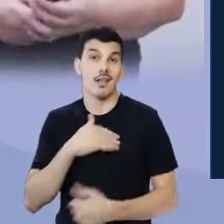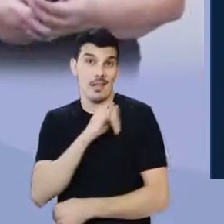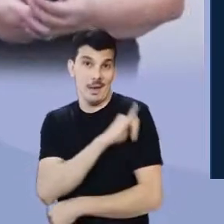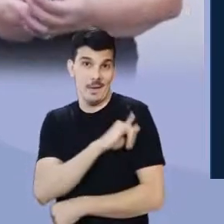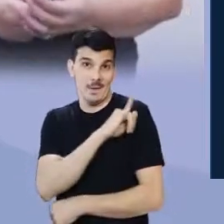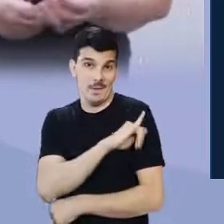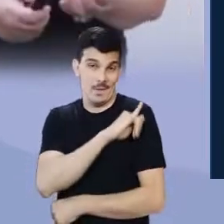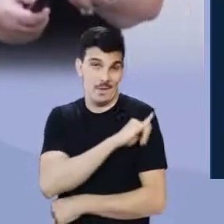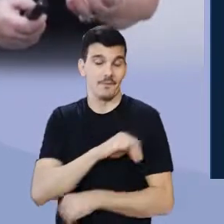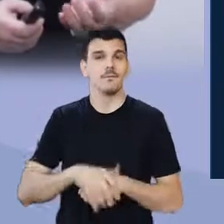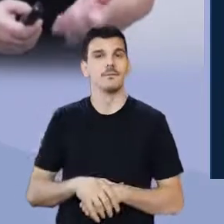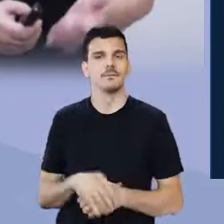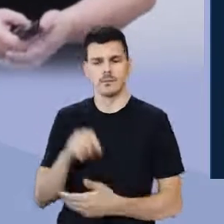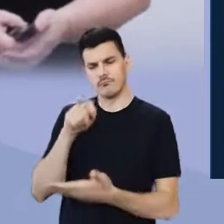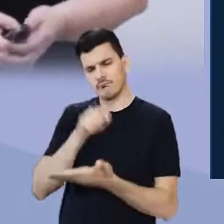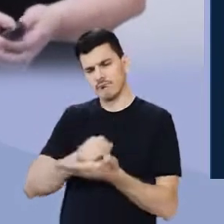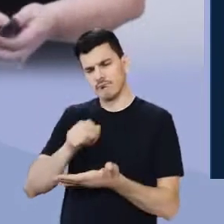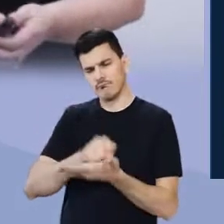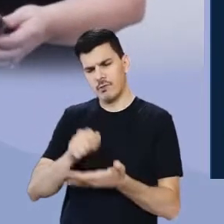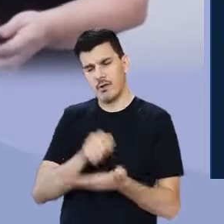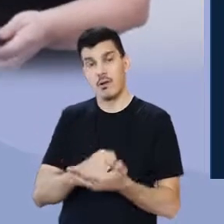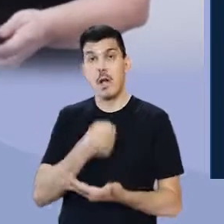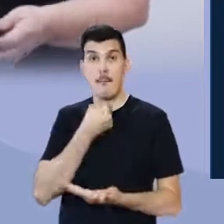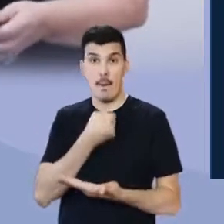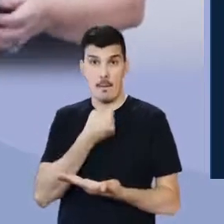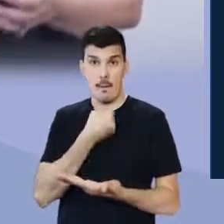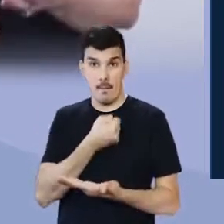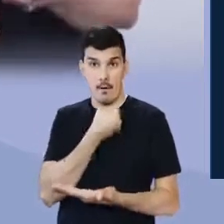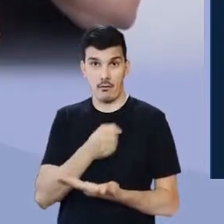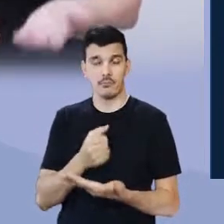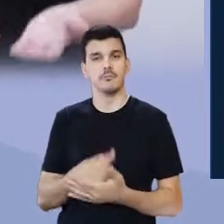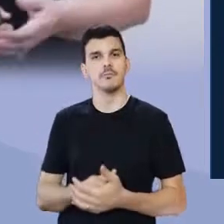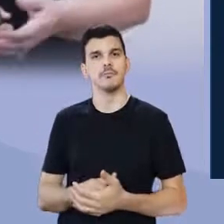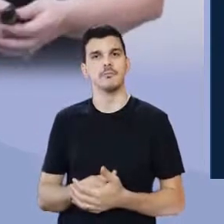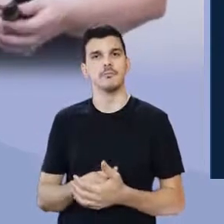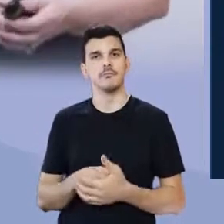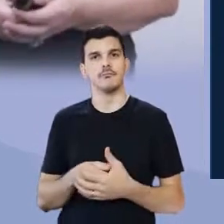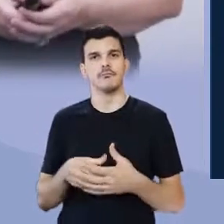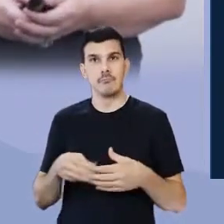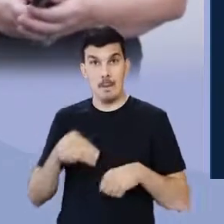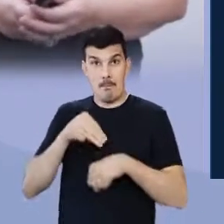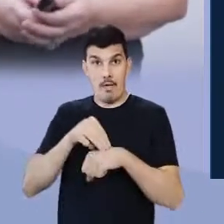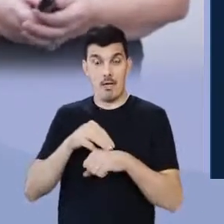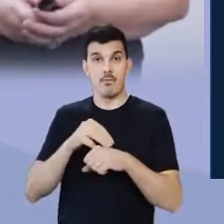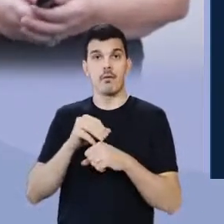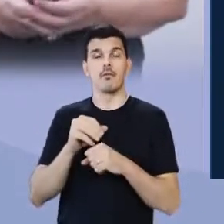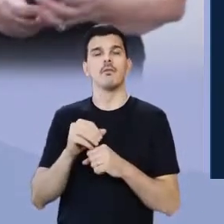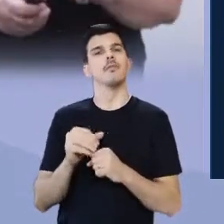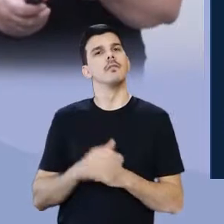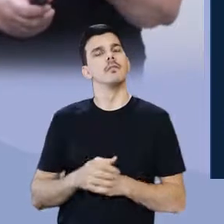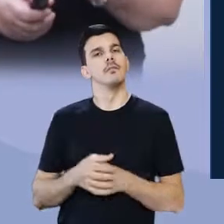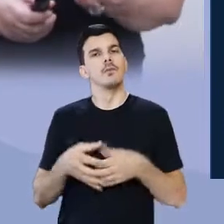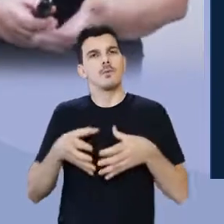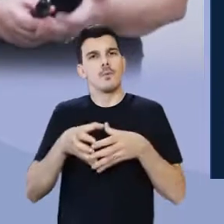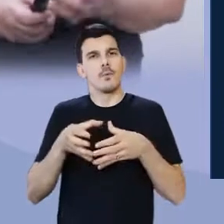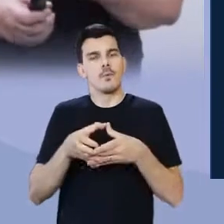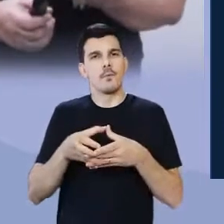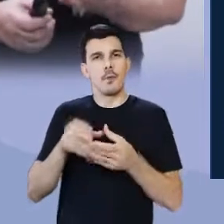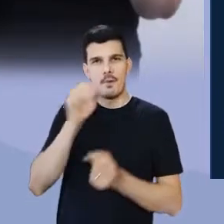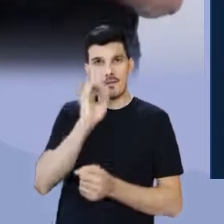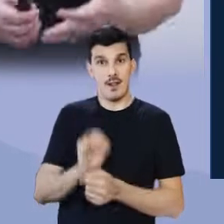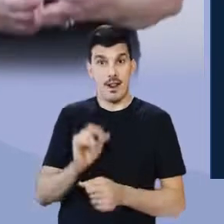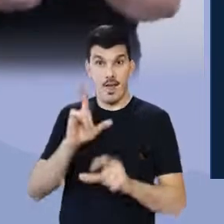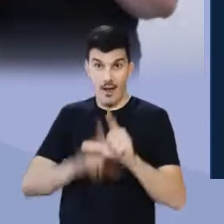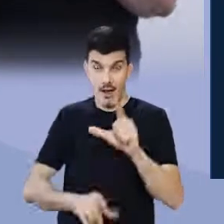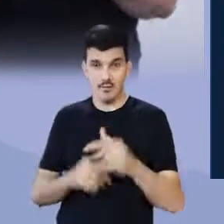Um escritor, jornalista, membro da Academia Brasileira, e escreveu